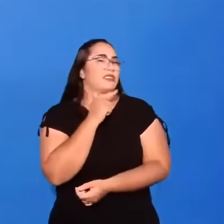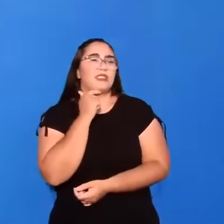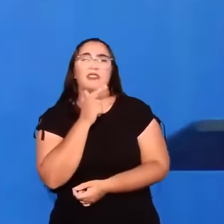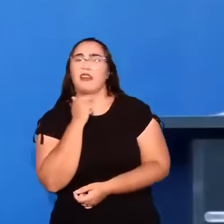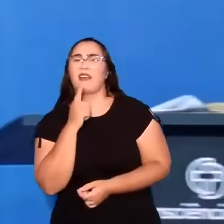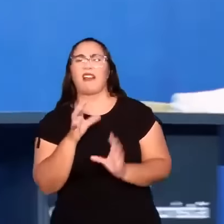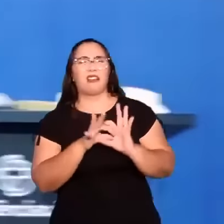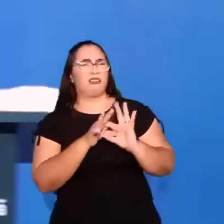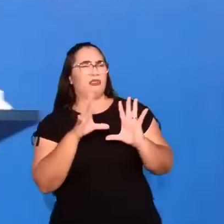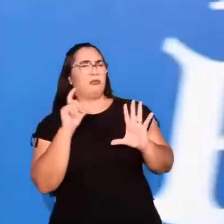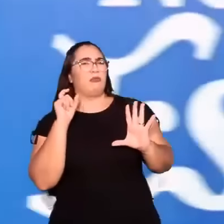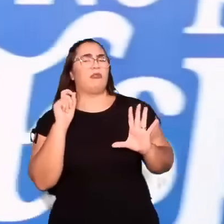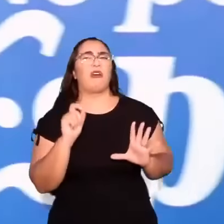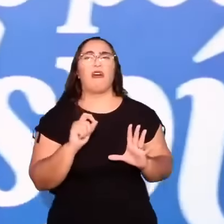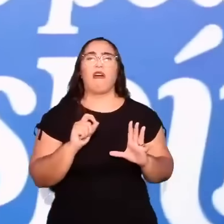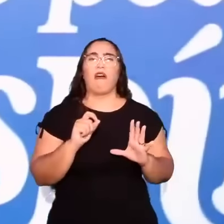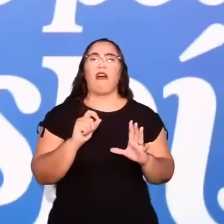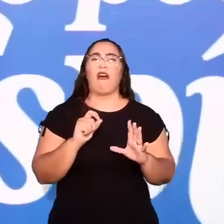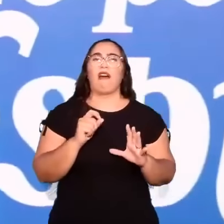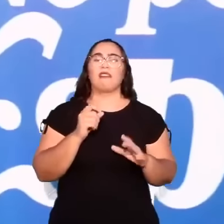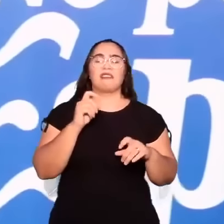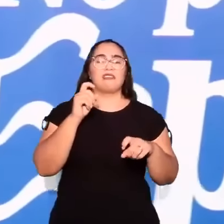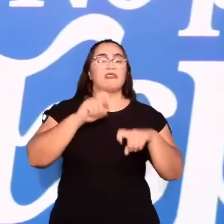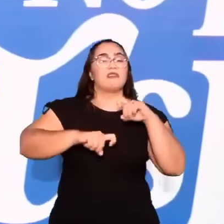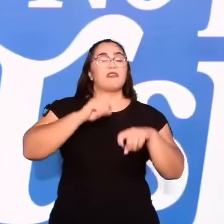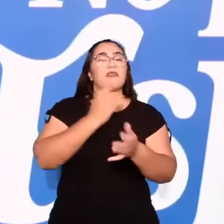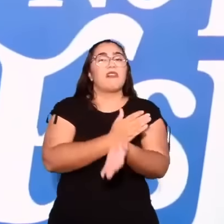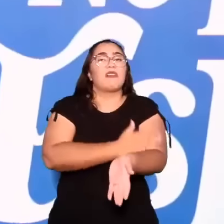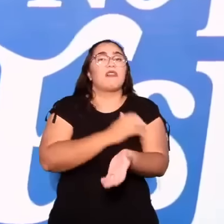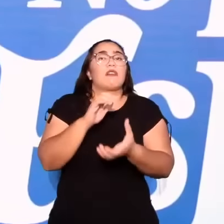tem permissão. Para viver em fornicação. Ninguém.